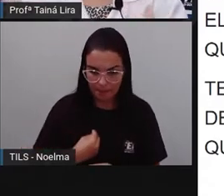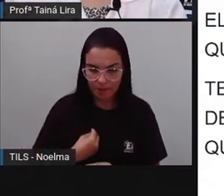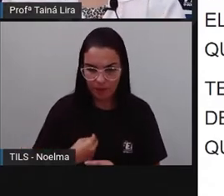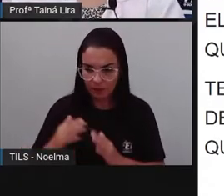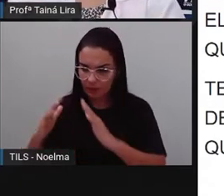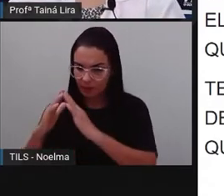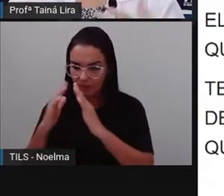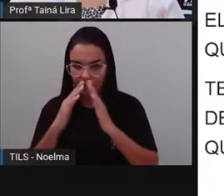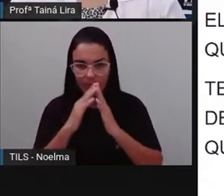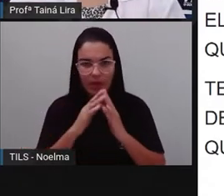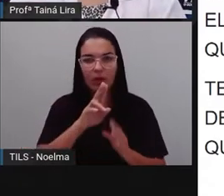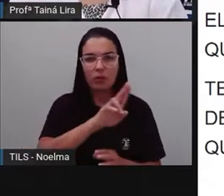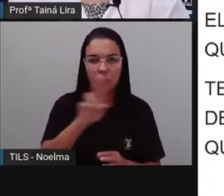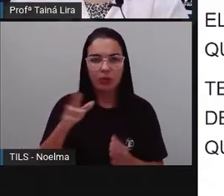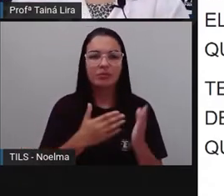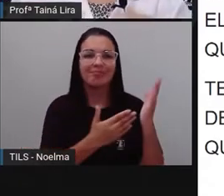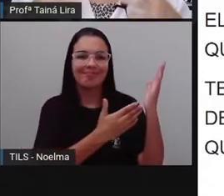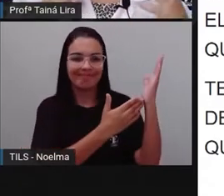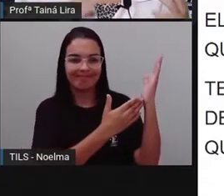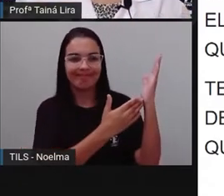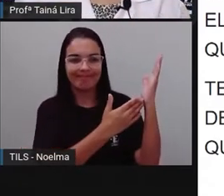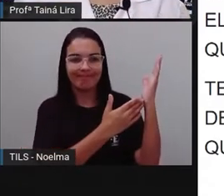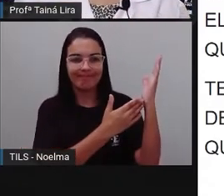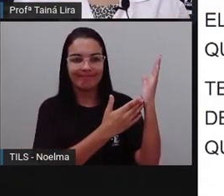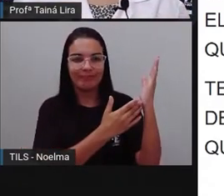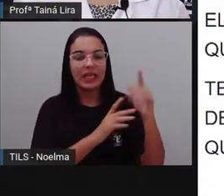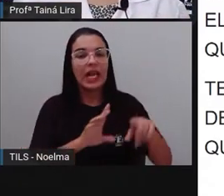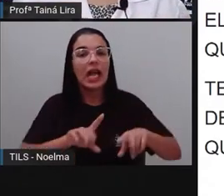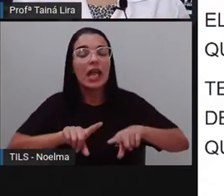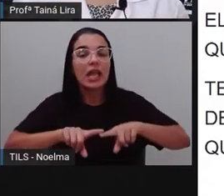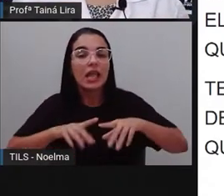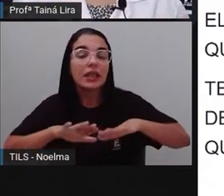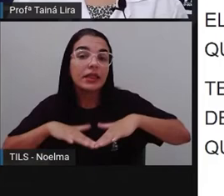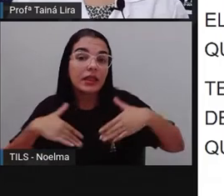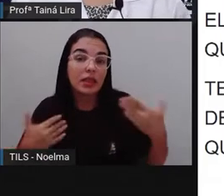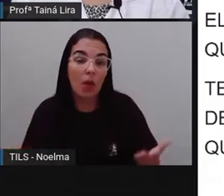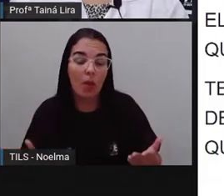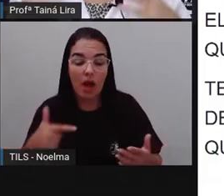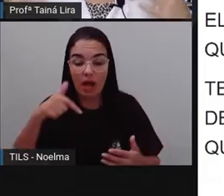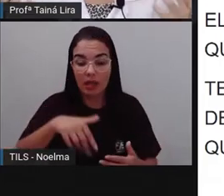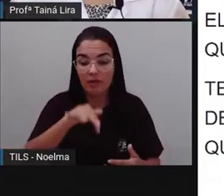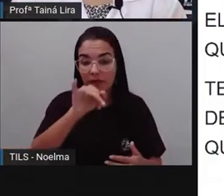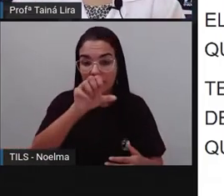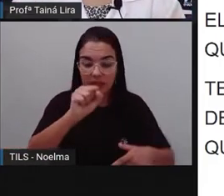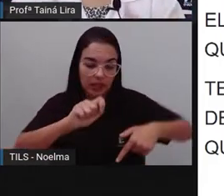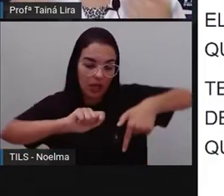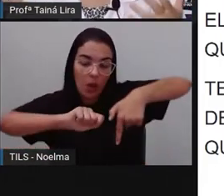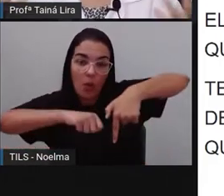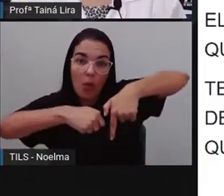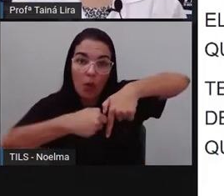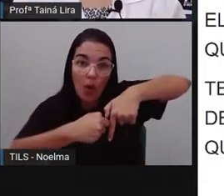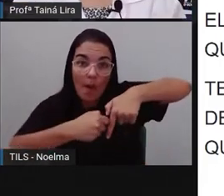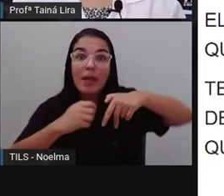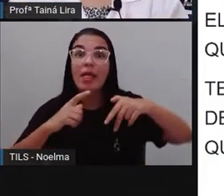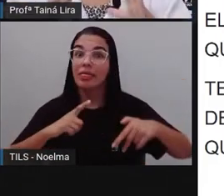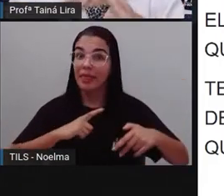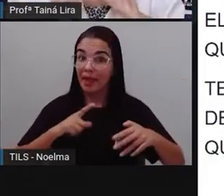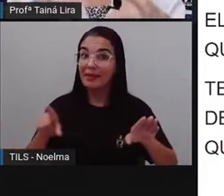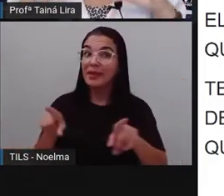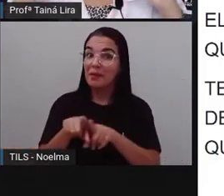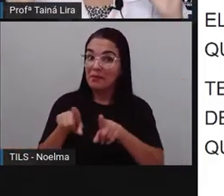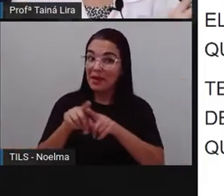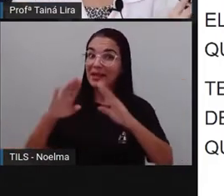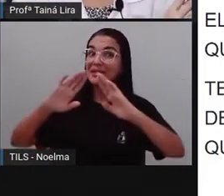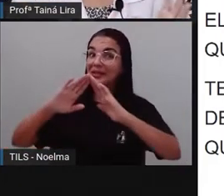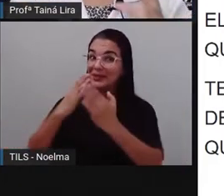quilombolas, tá? Bom, nos quilombos, aqui em Feira de Santana, nós temos também escolas municipais. Nós